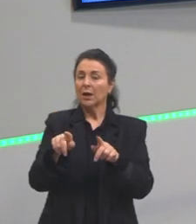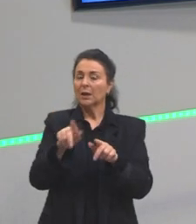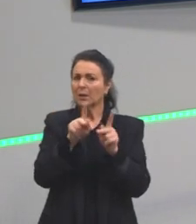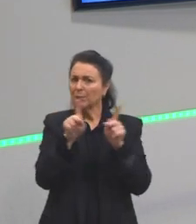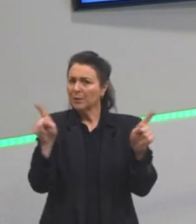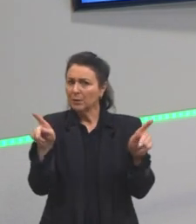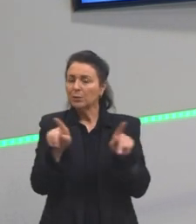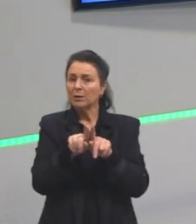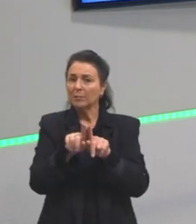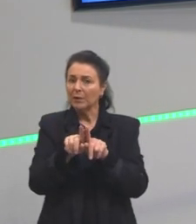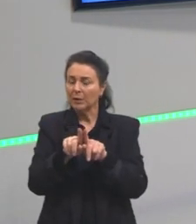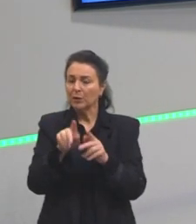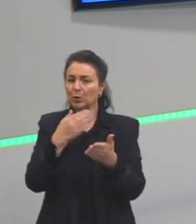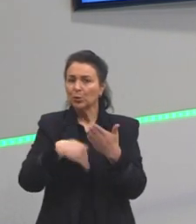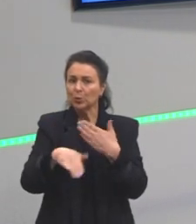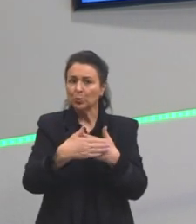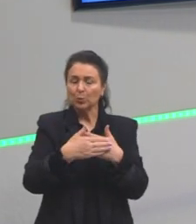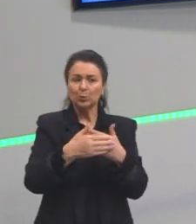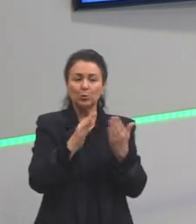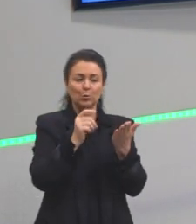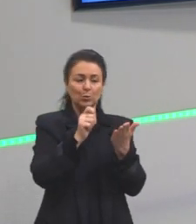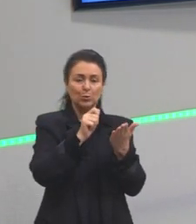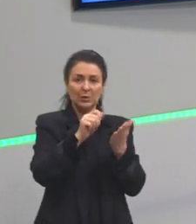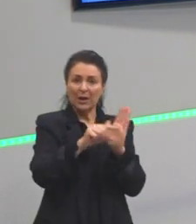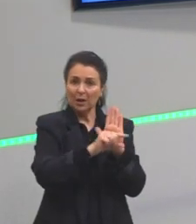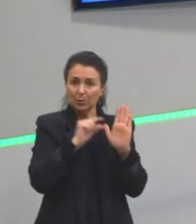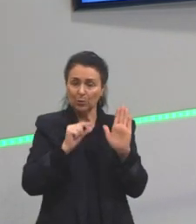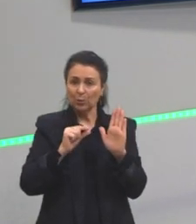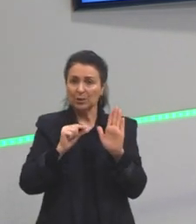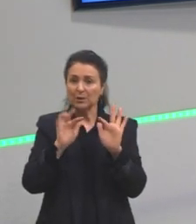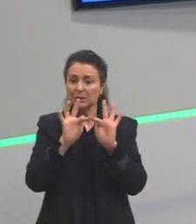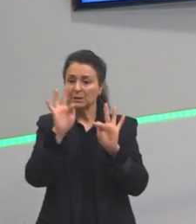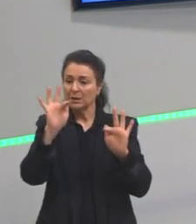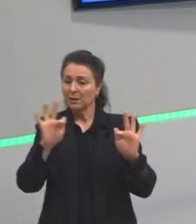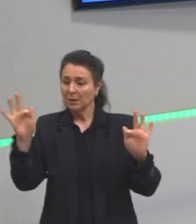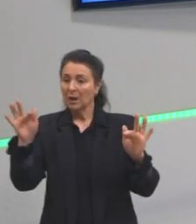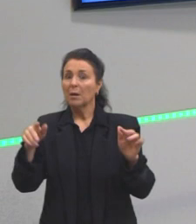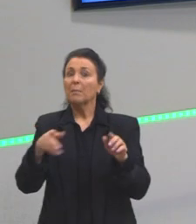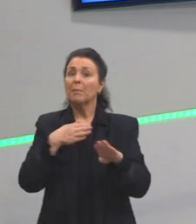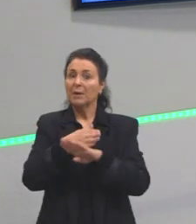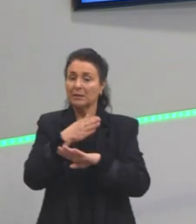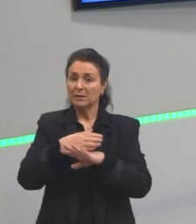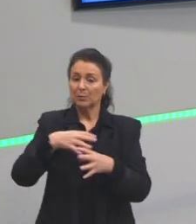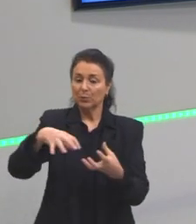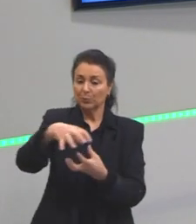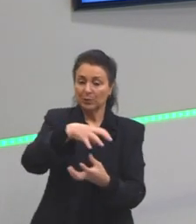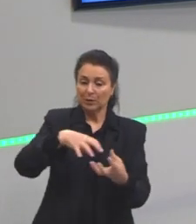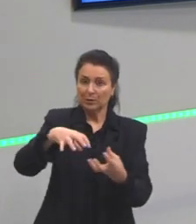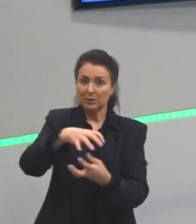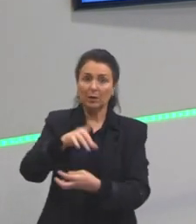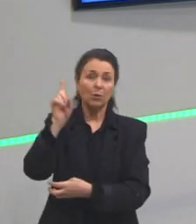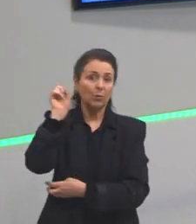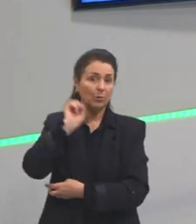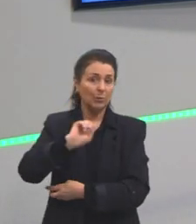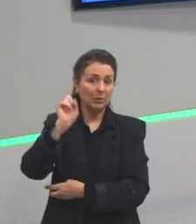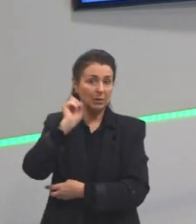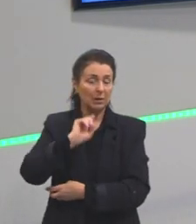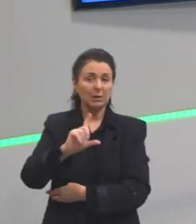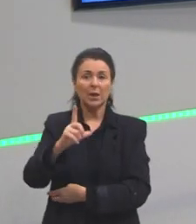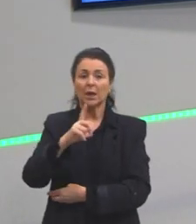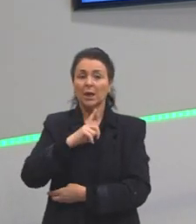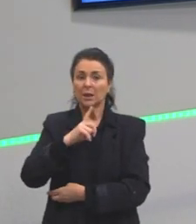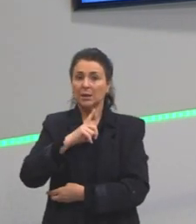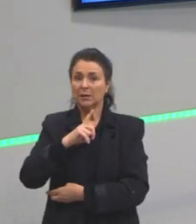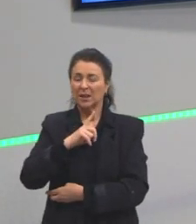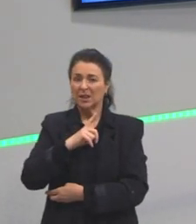momento. Então, todos os autores arcades fazem parte da conjuração mineira. Eles também têm uma